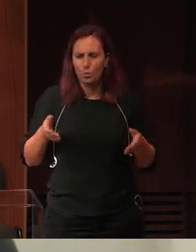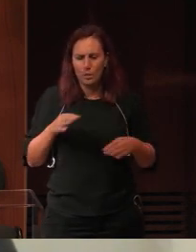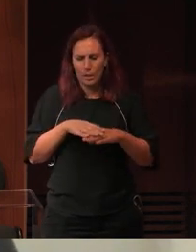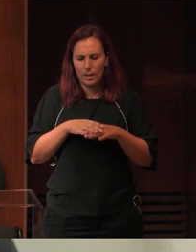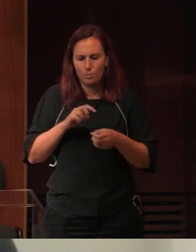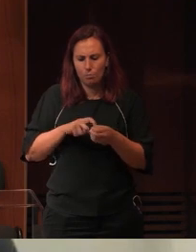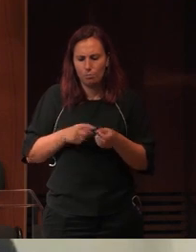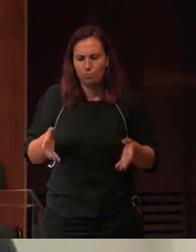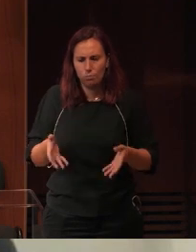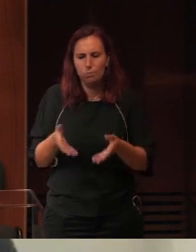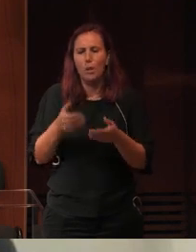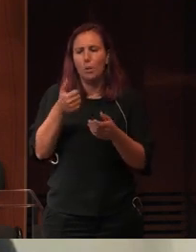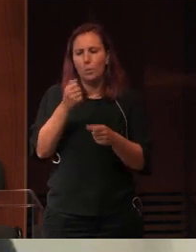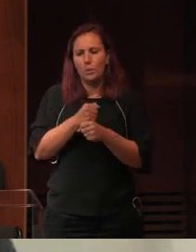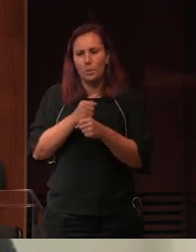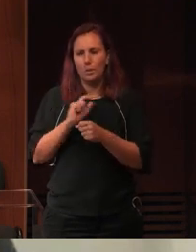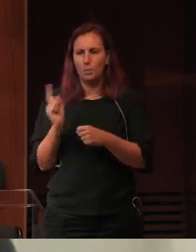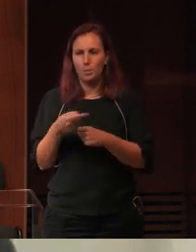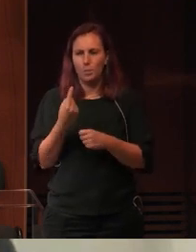Uma boa jornada de trabalho para todos.